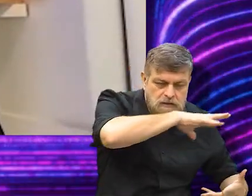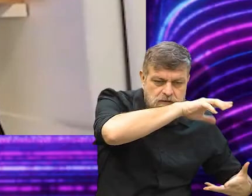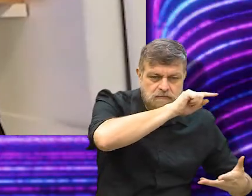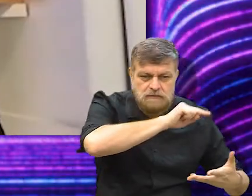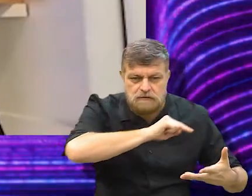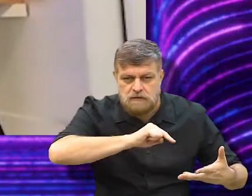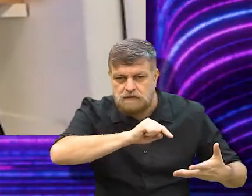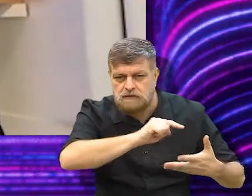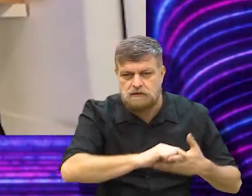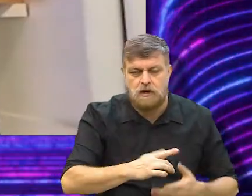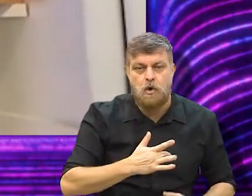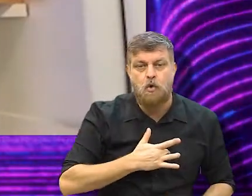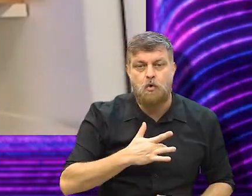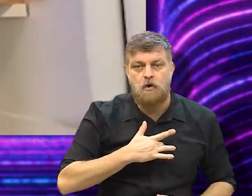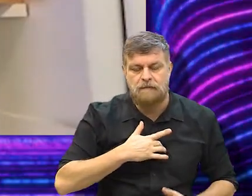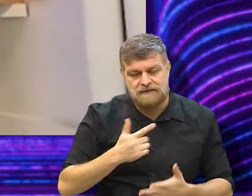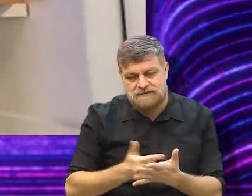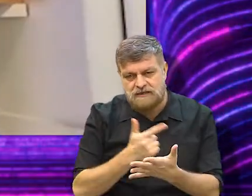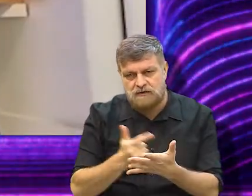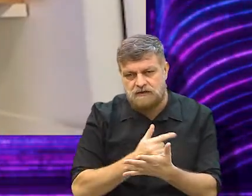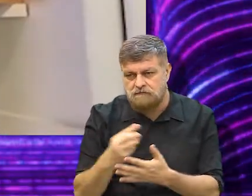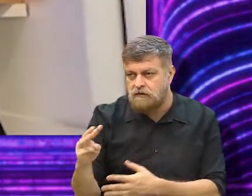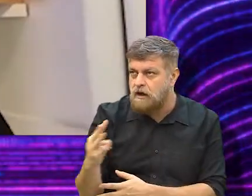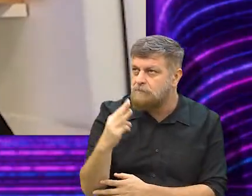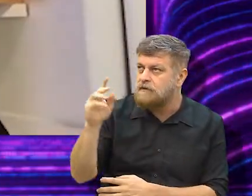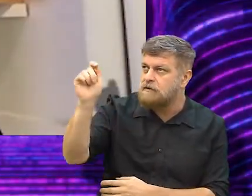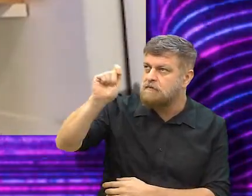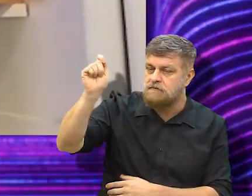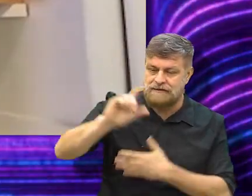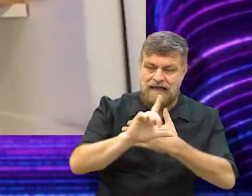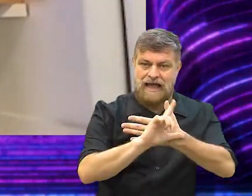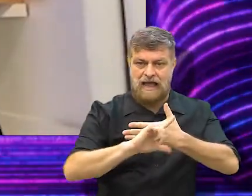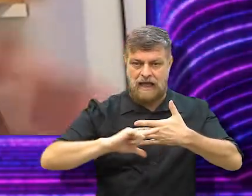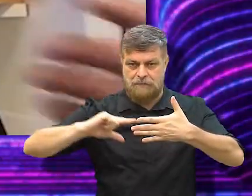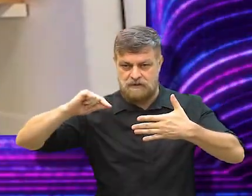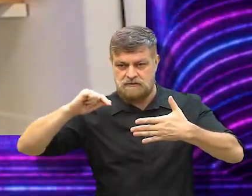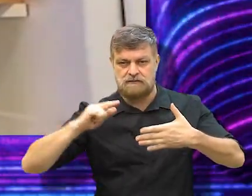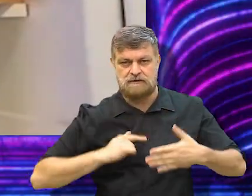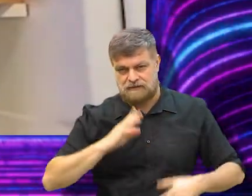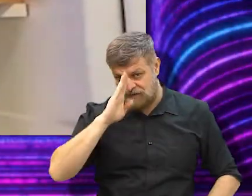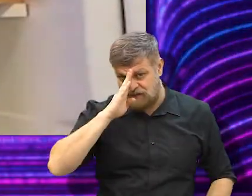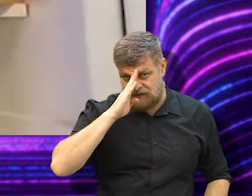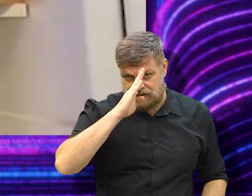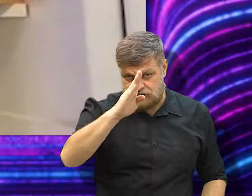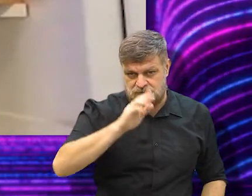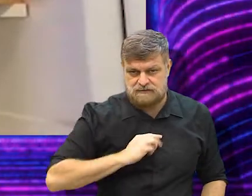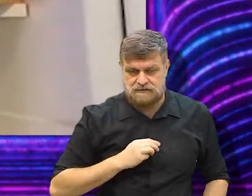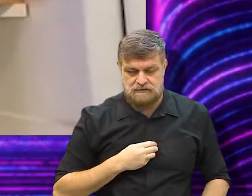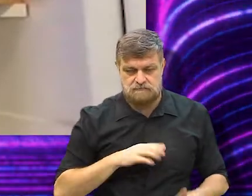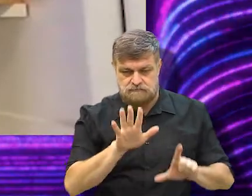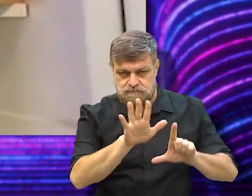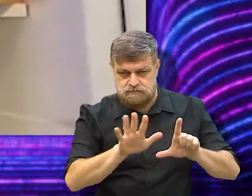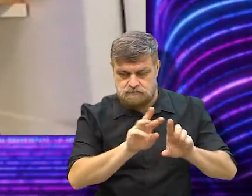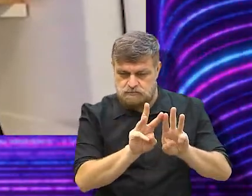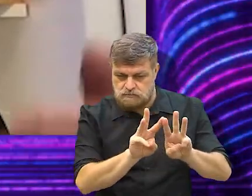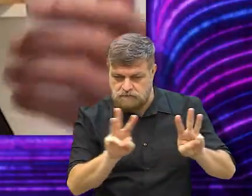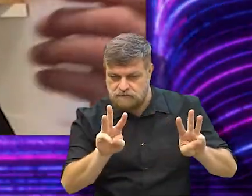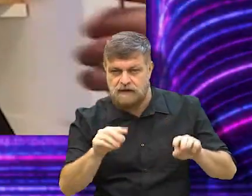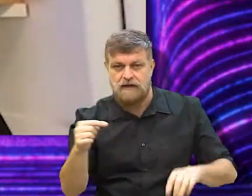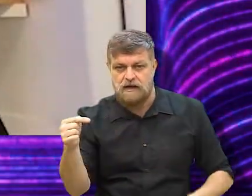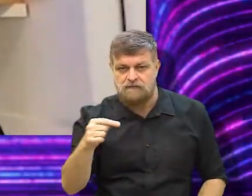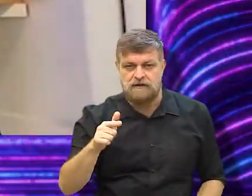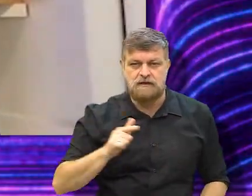que é o romance O Vôo na Cripa. E está disponível na Amazon, nas principais plataformas digitais,